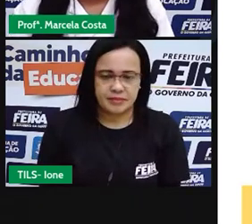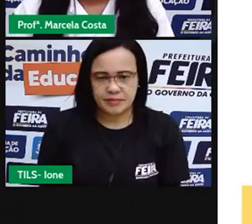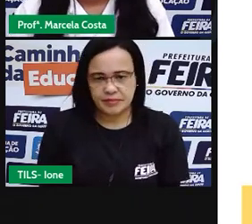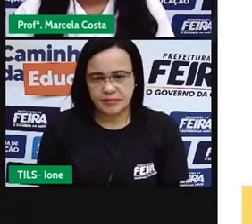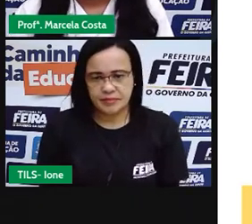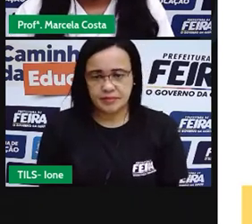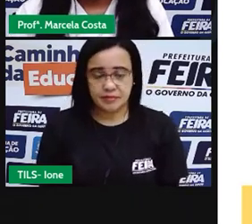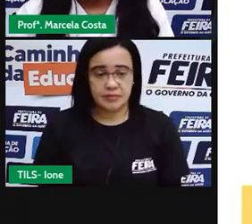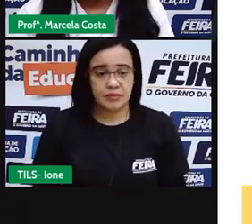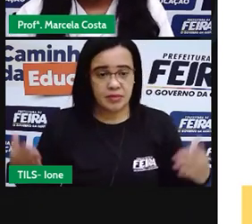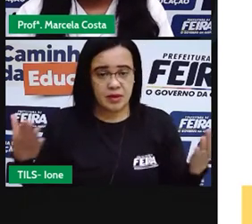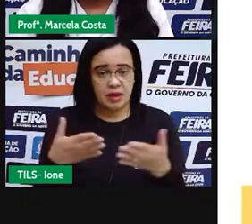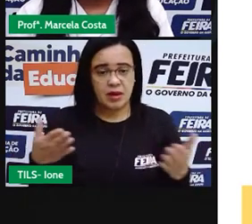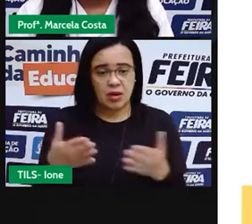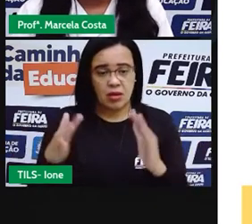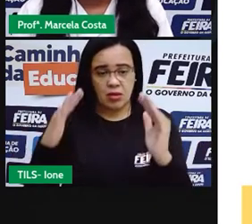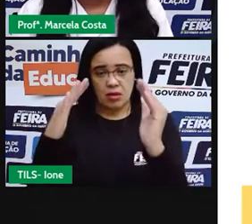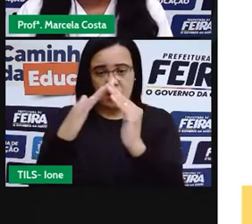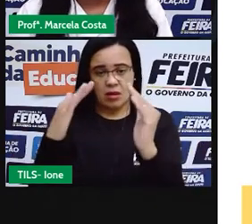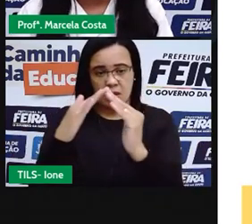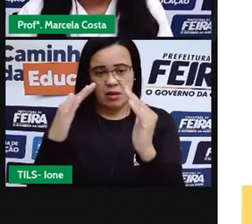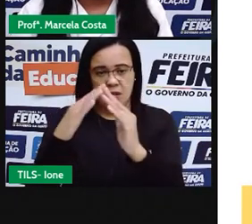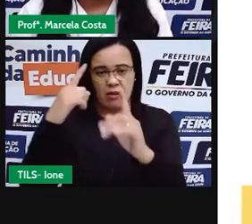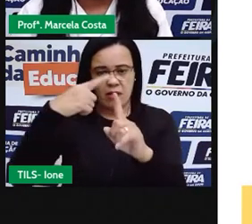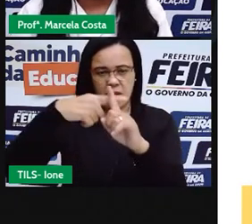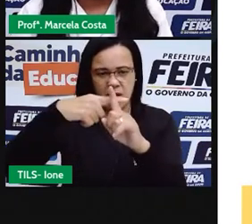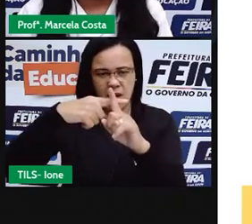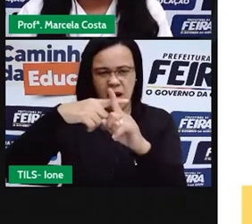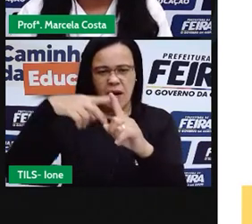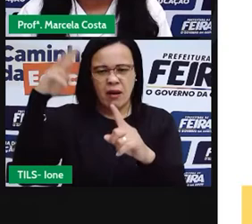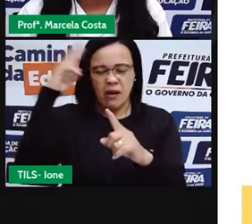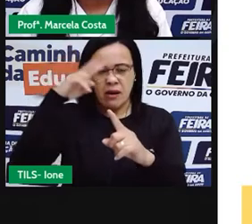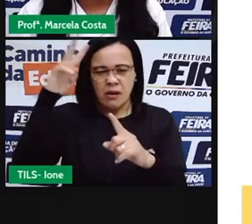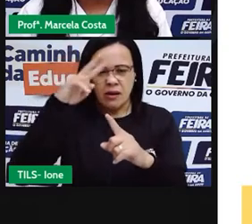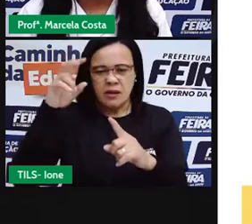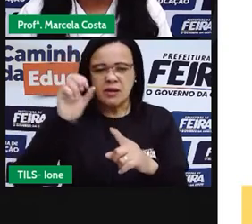Veja agora a fachada da igreja Senhor dos Passos.